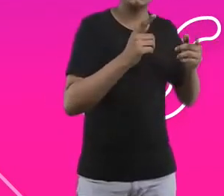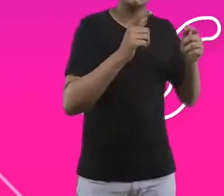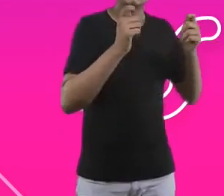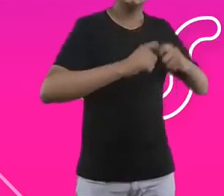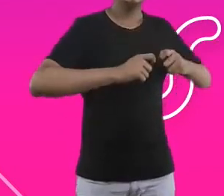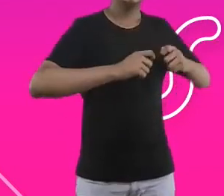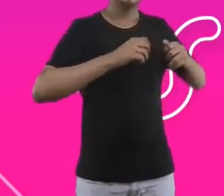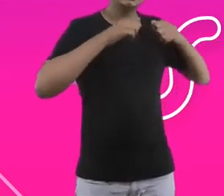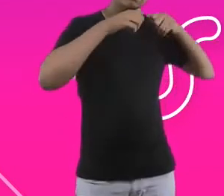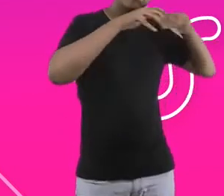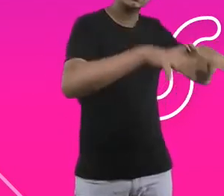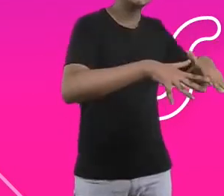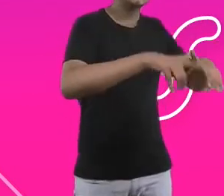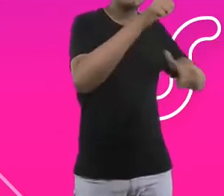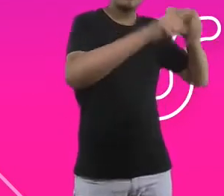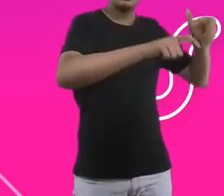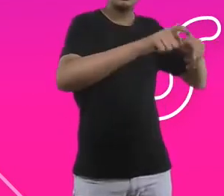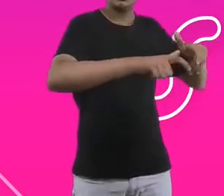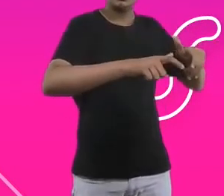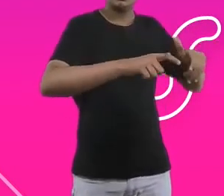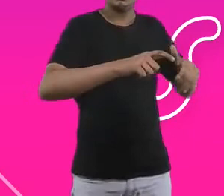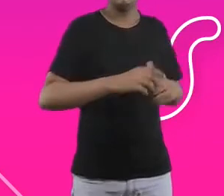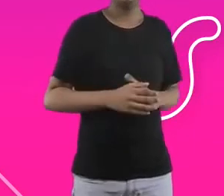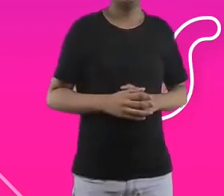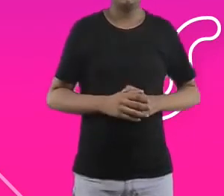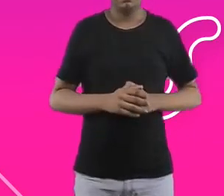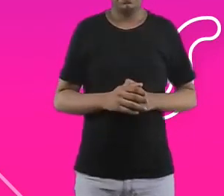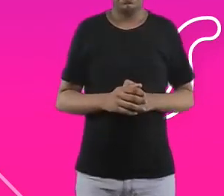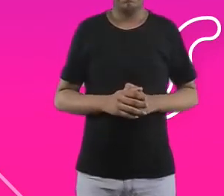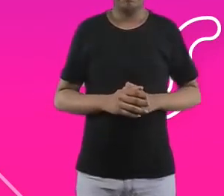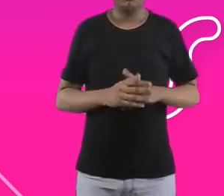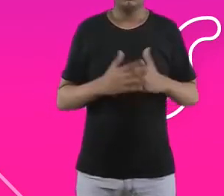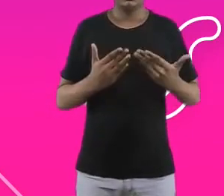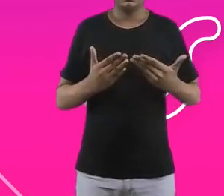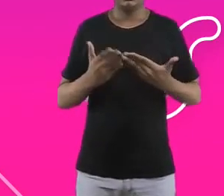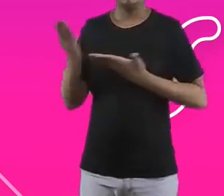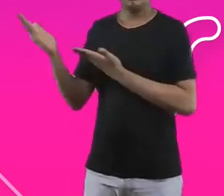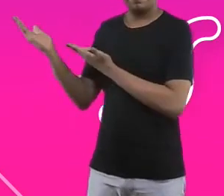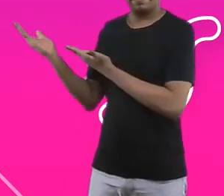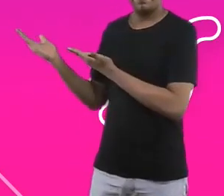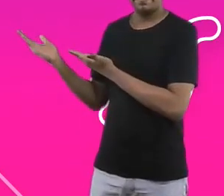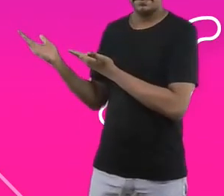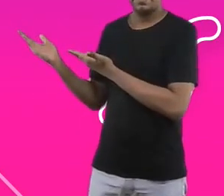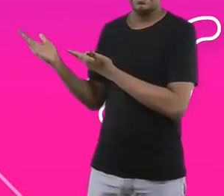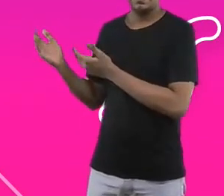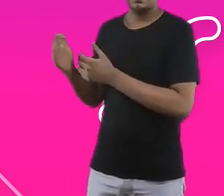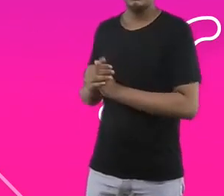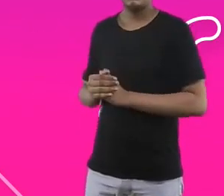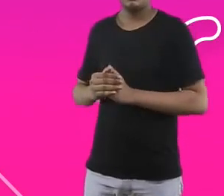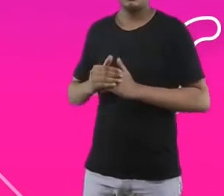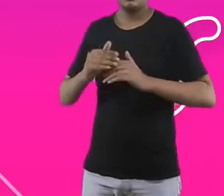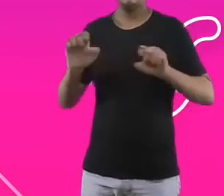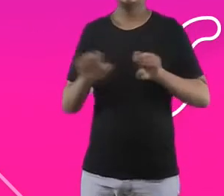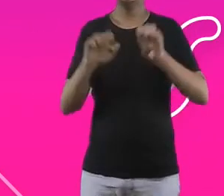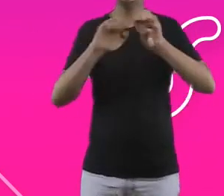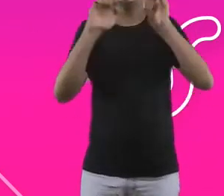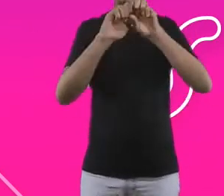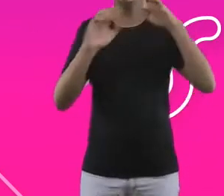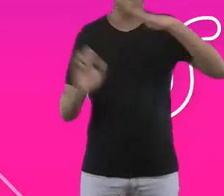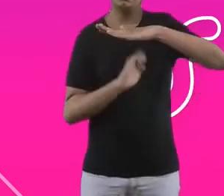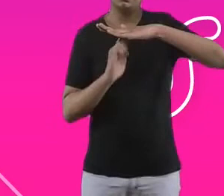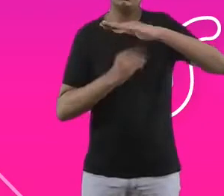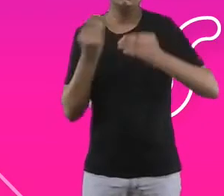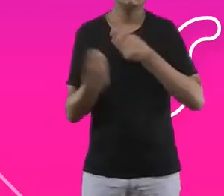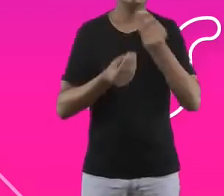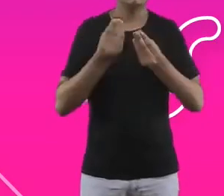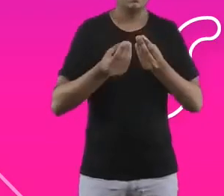chegar muito mais longe. Para vocês entenderem como que a gente se estrutura. gente embasa nosso